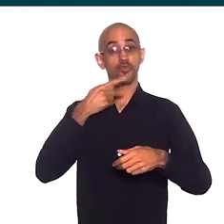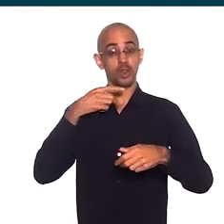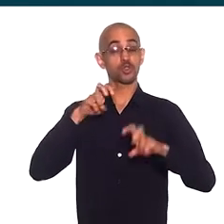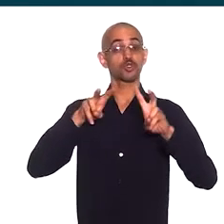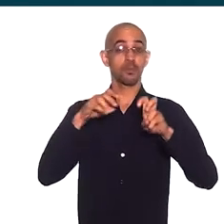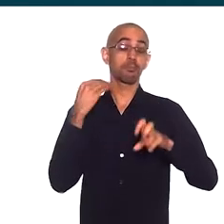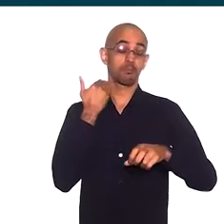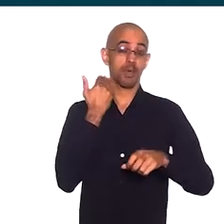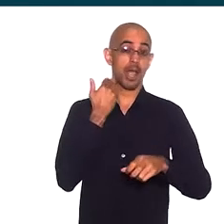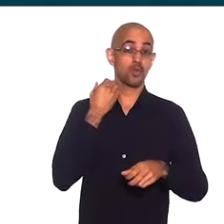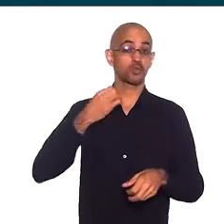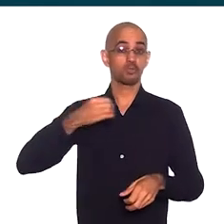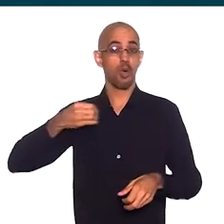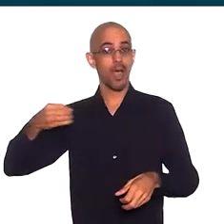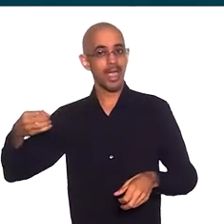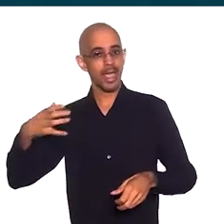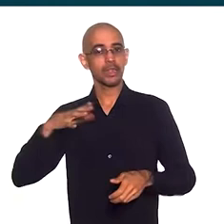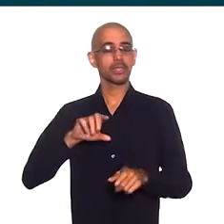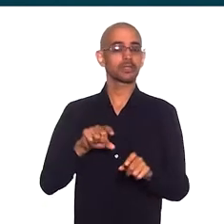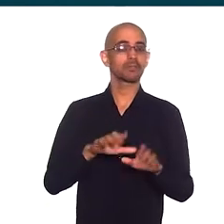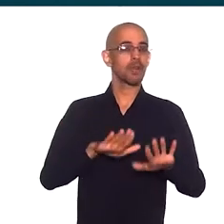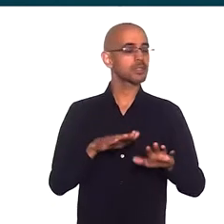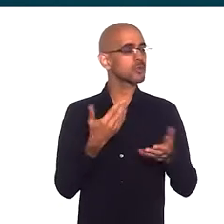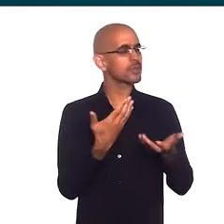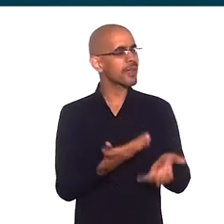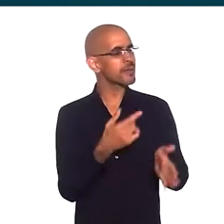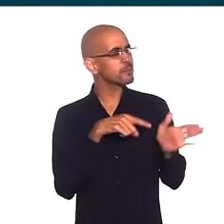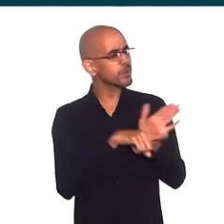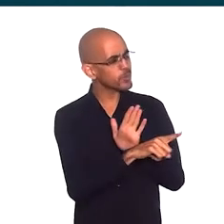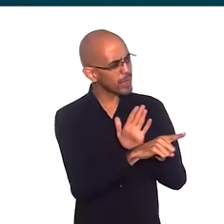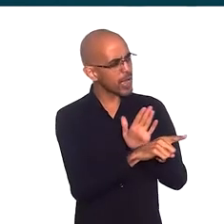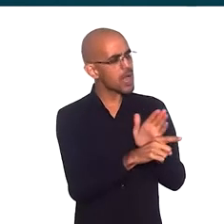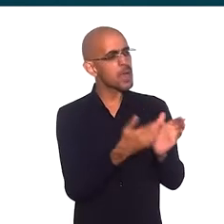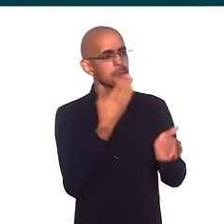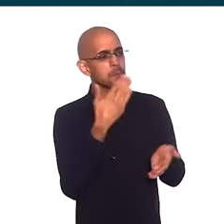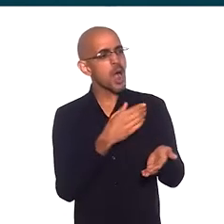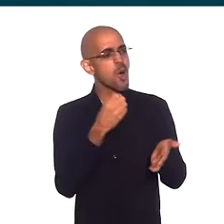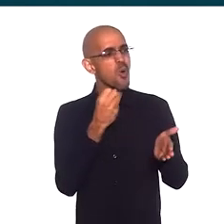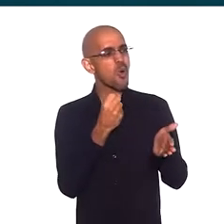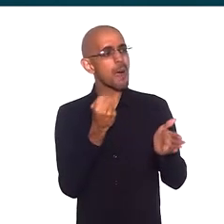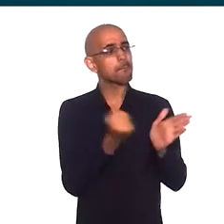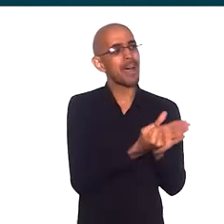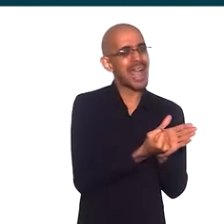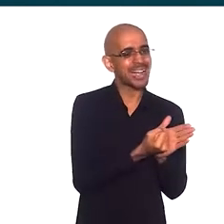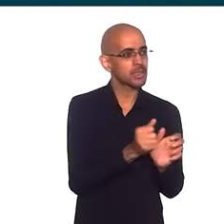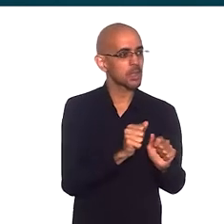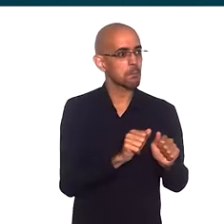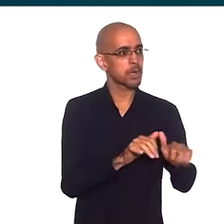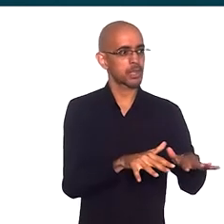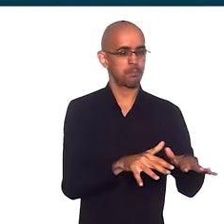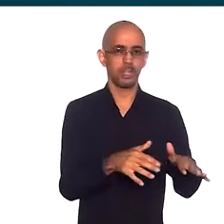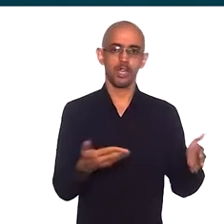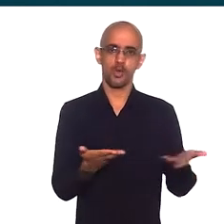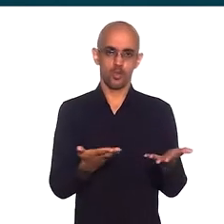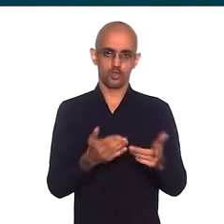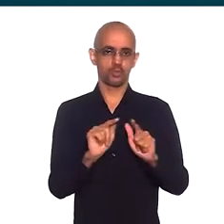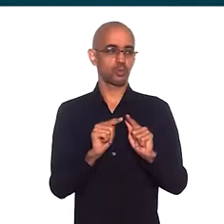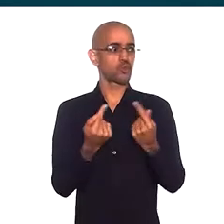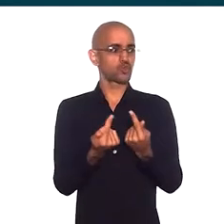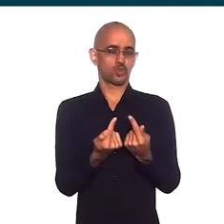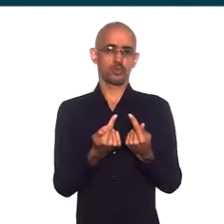moedas, mas eu queria saber de vocês qual o impacto que a pandemia trouxe hoje para os grupos,